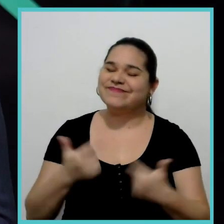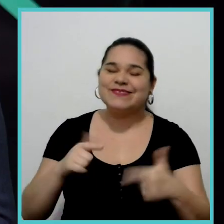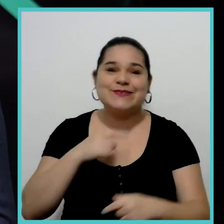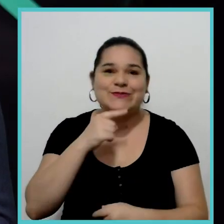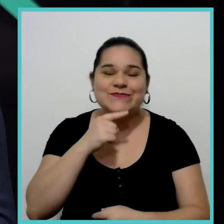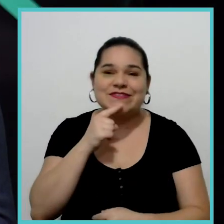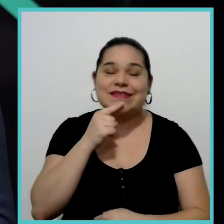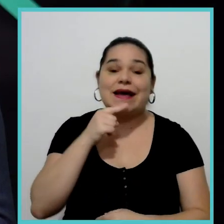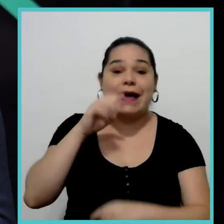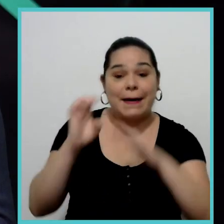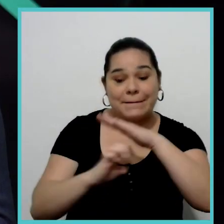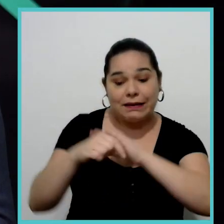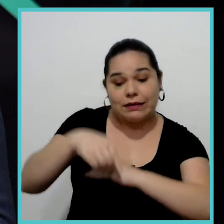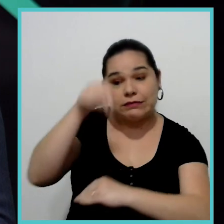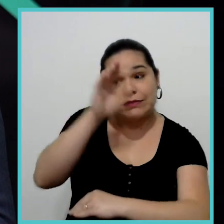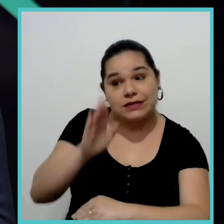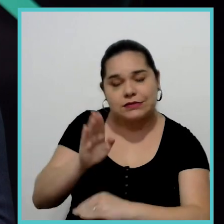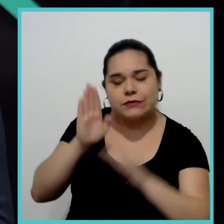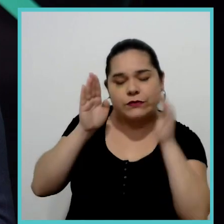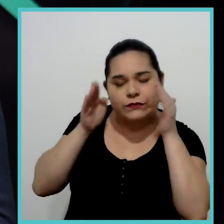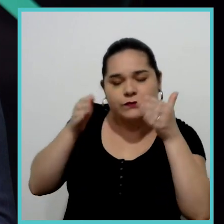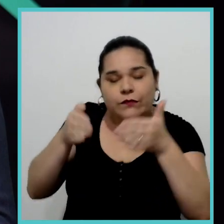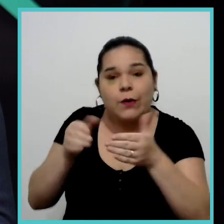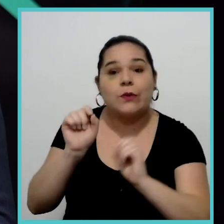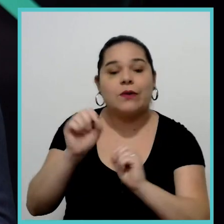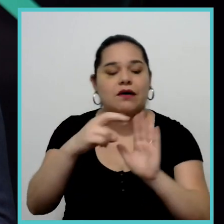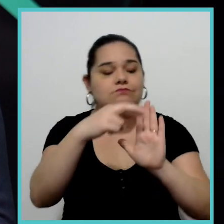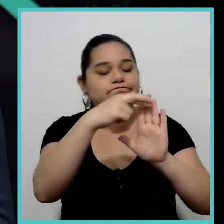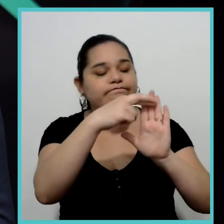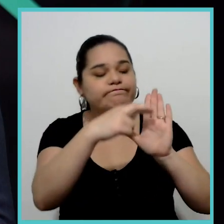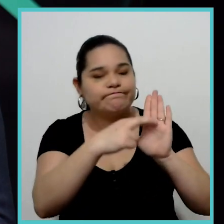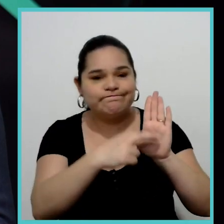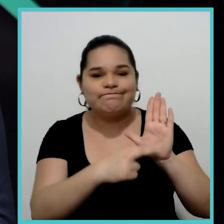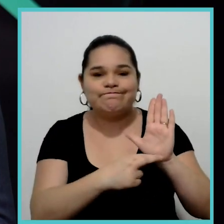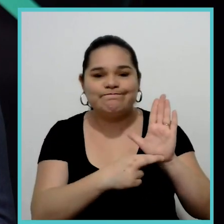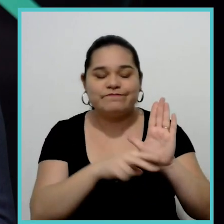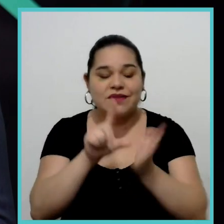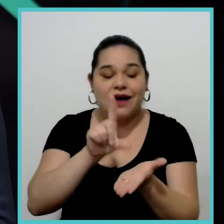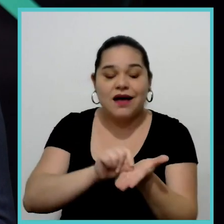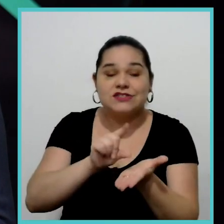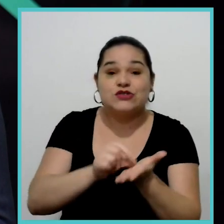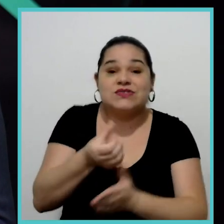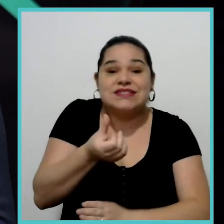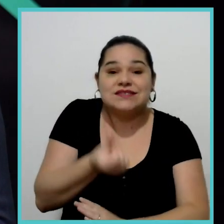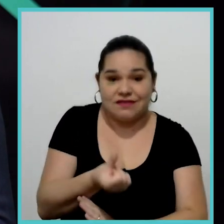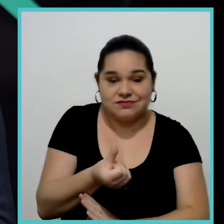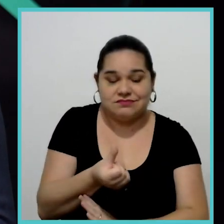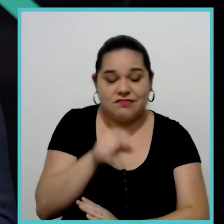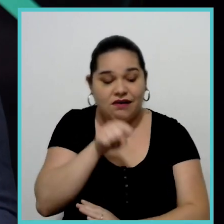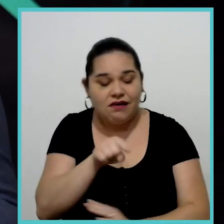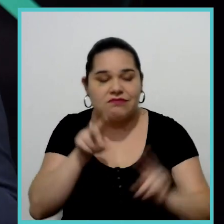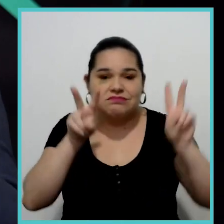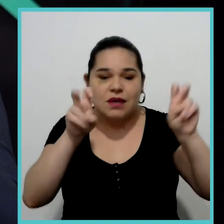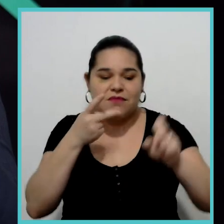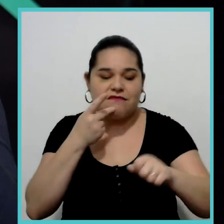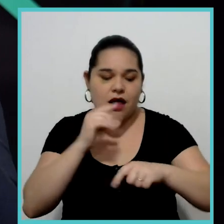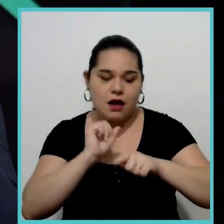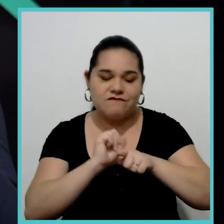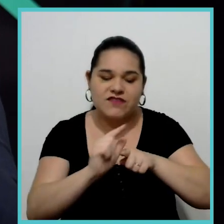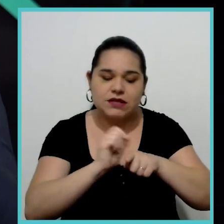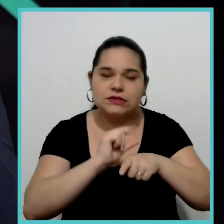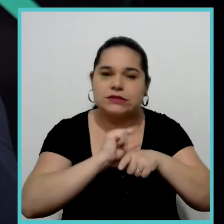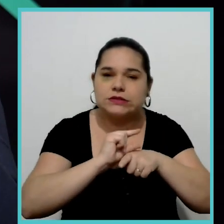nenhuma, acho que um foco muito grande é na regulamentação do artigo 6 como um todo, que trata do